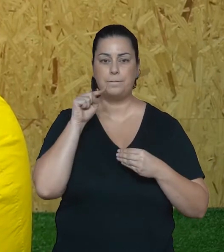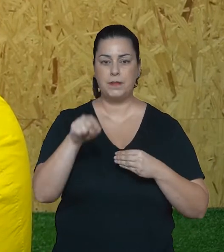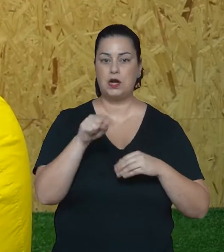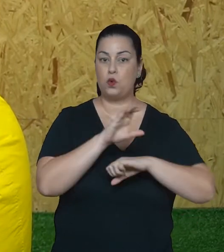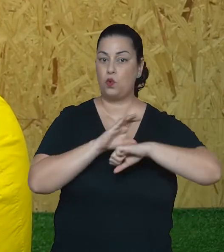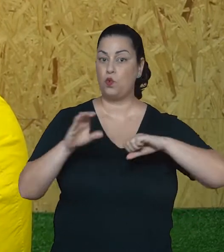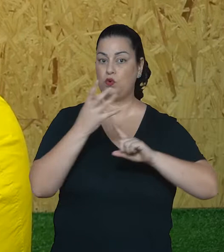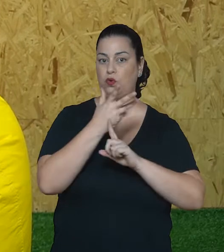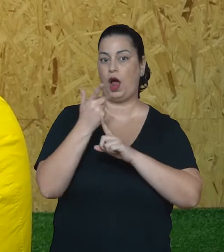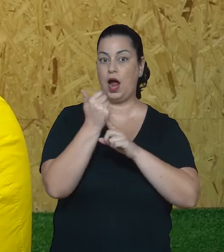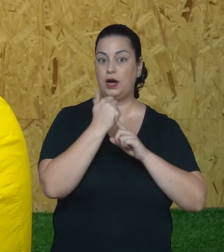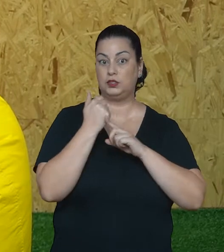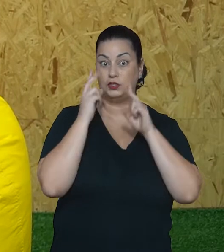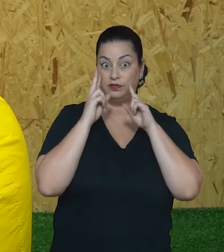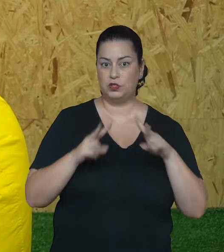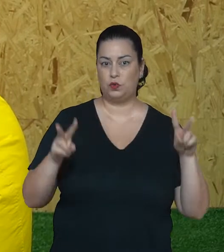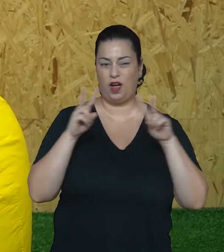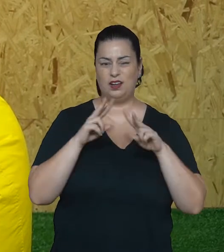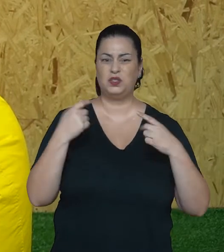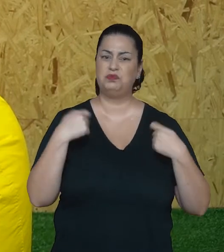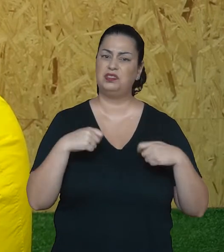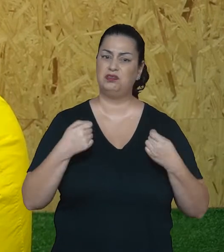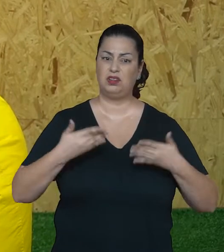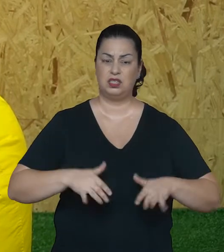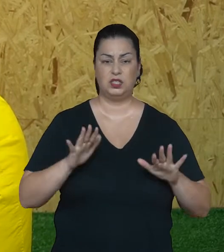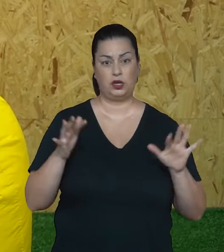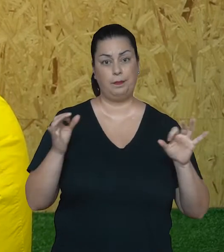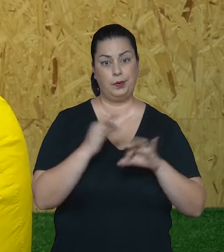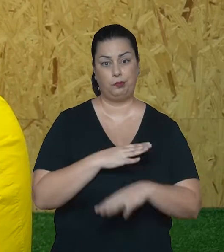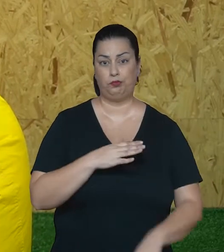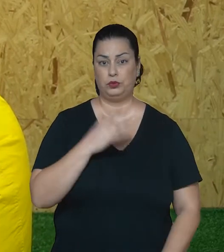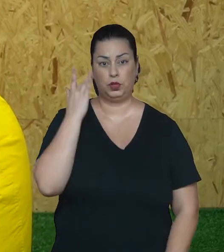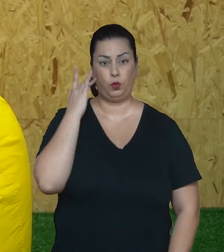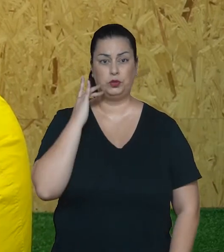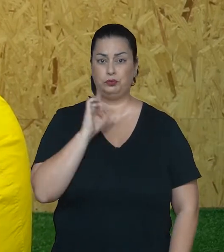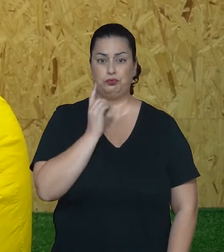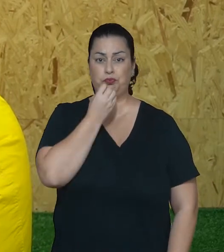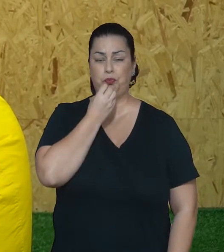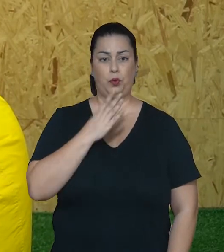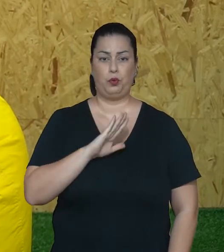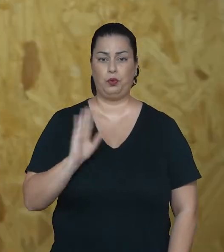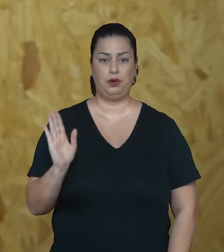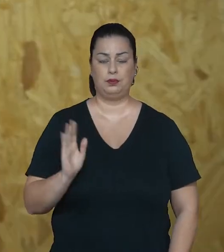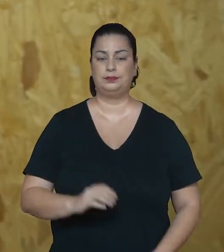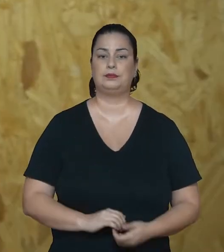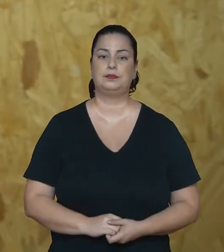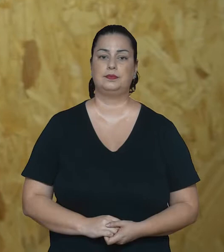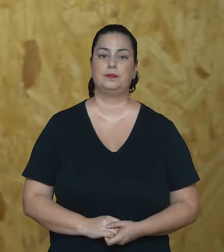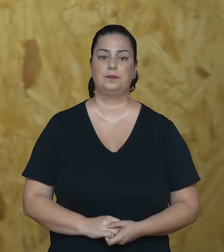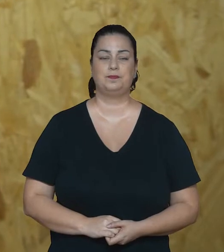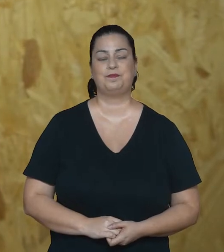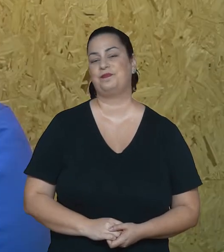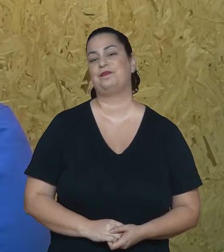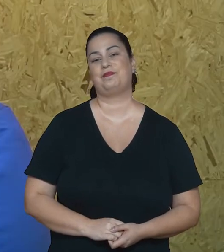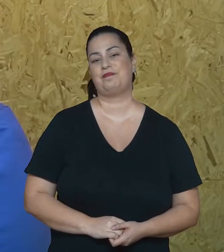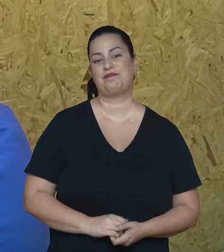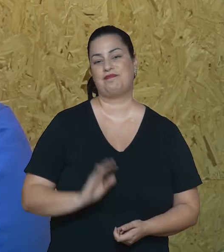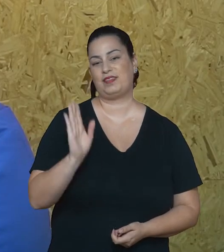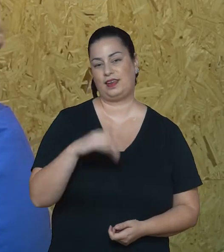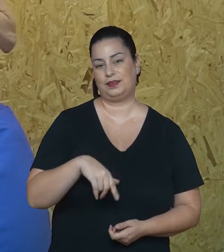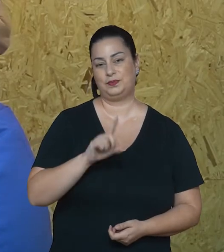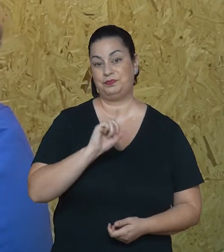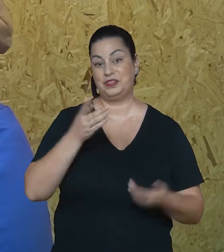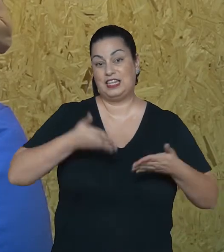visuais? Eu preciso ter nascido artista? Ai, não sei se eu sou boa o suficiente nisso. Ah,